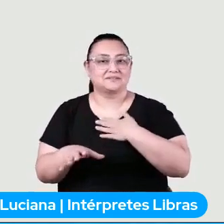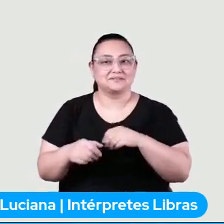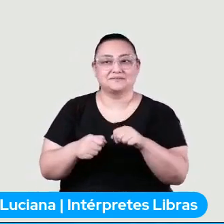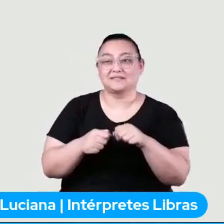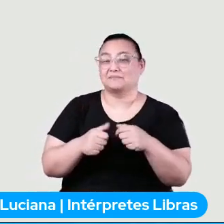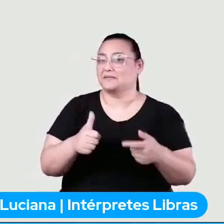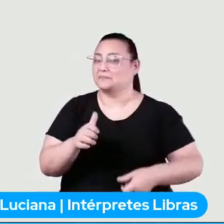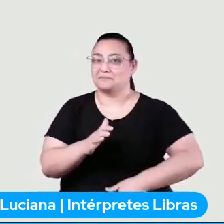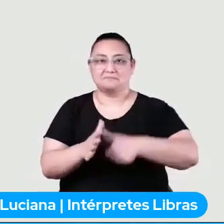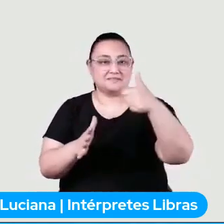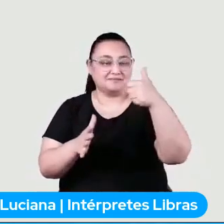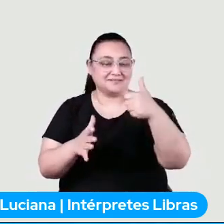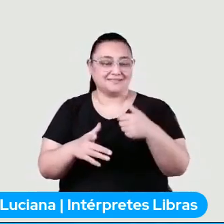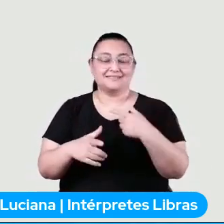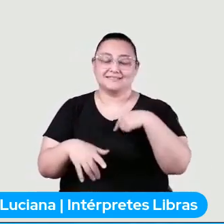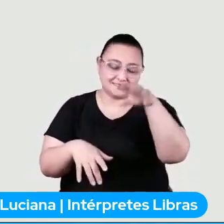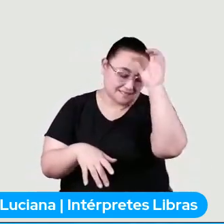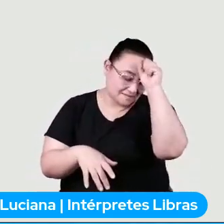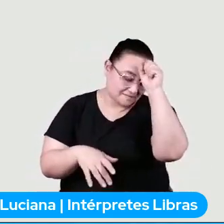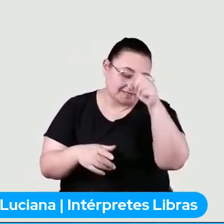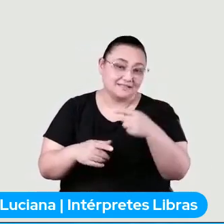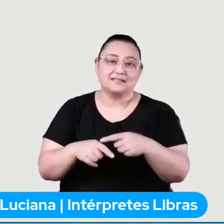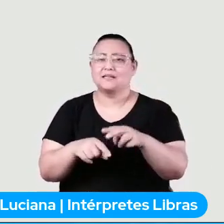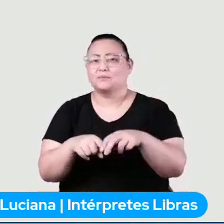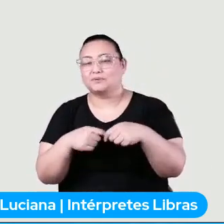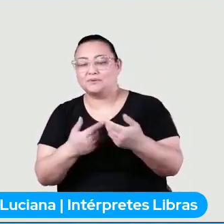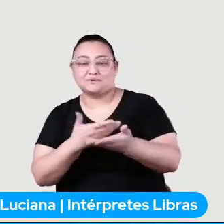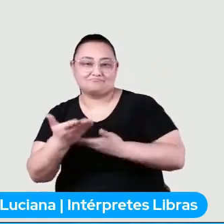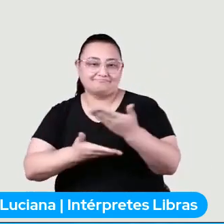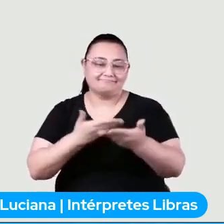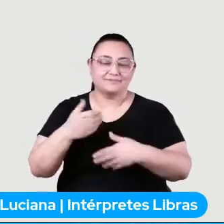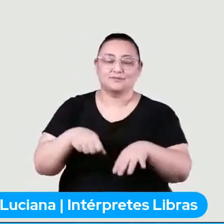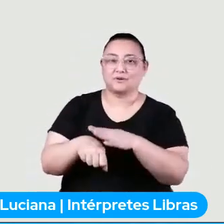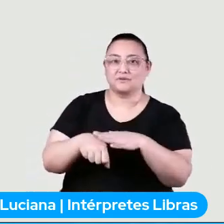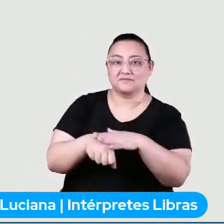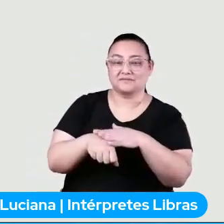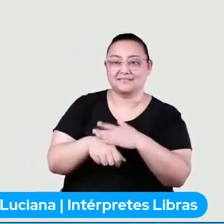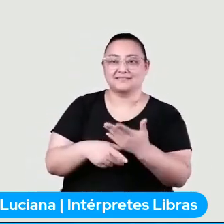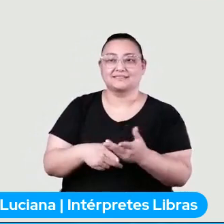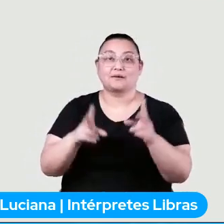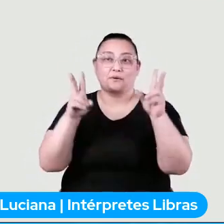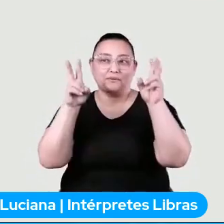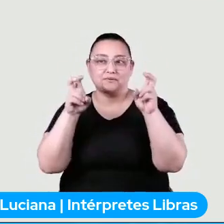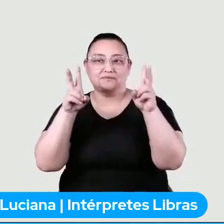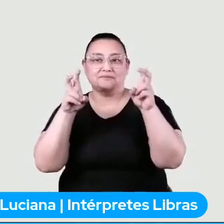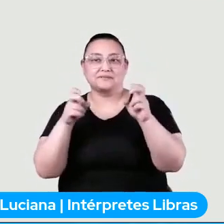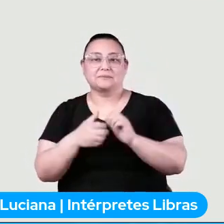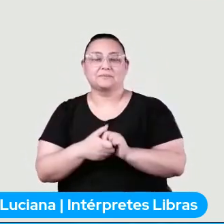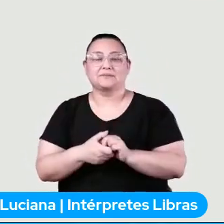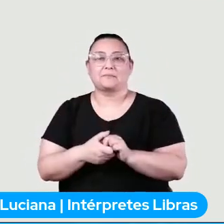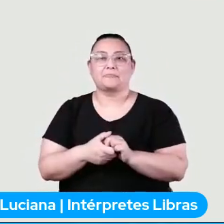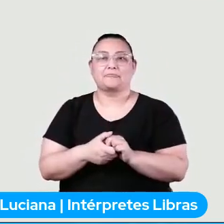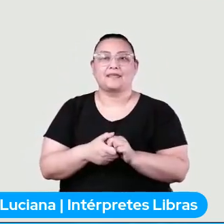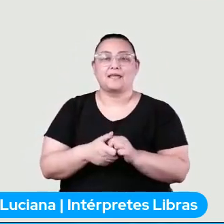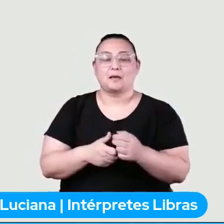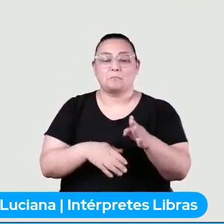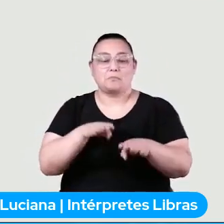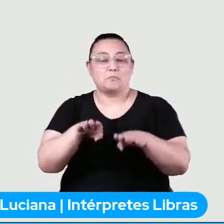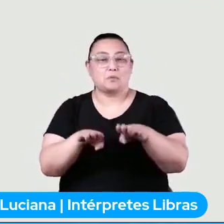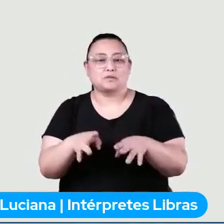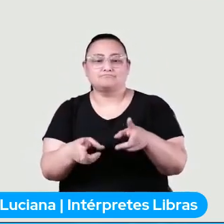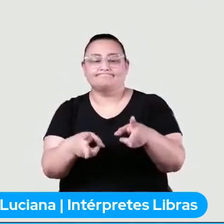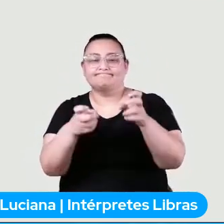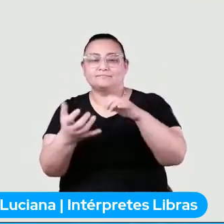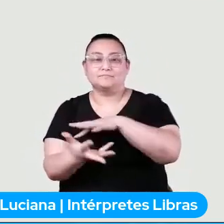vez, e aprender por meio de conversas. Legal. O tema da palestra é Botando os Pés no Mundo do